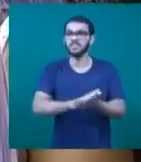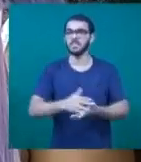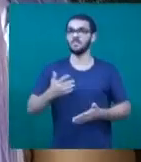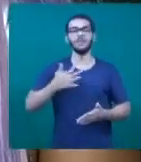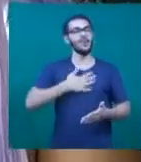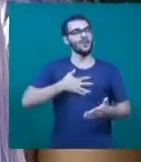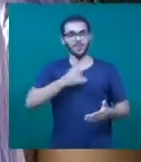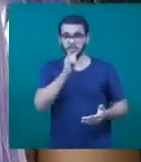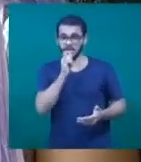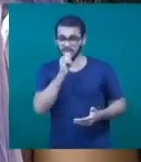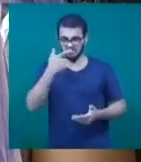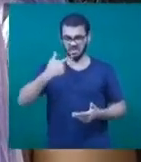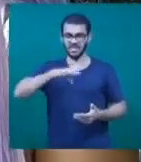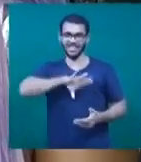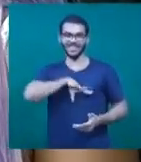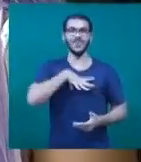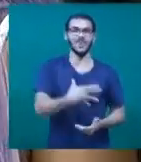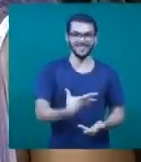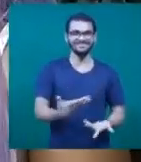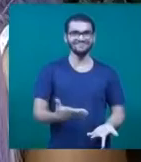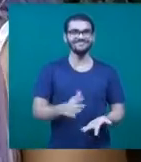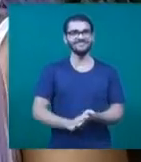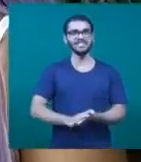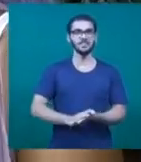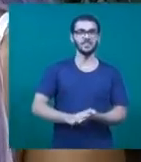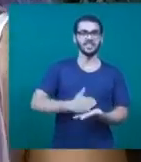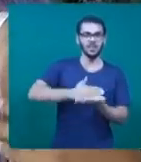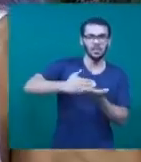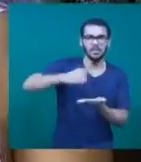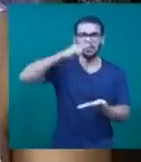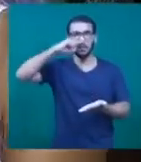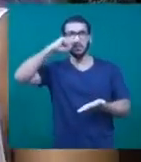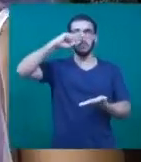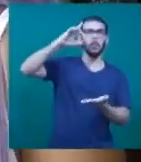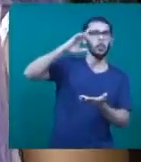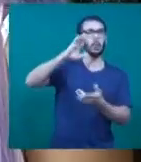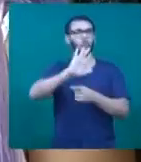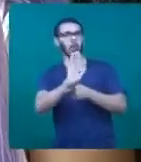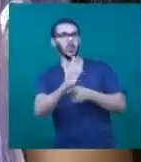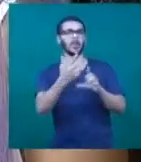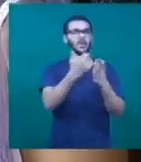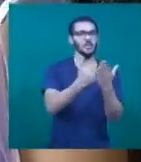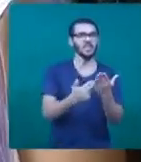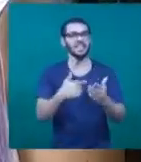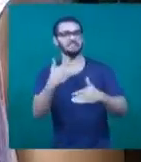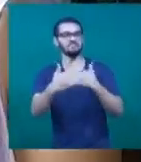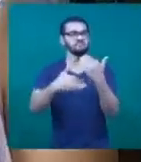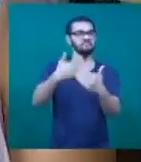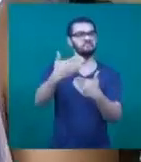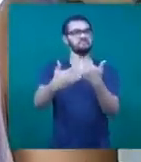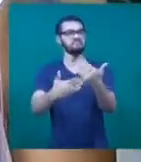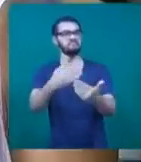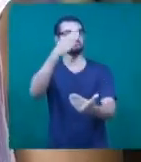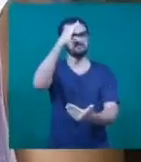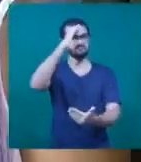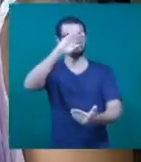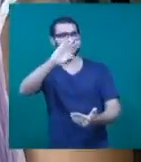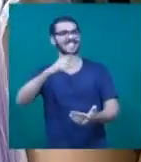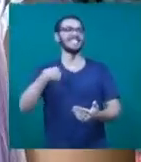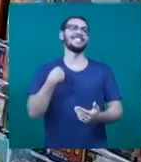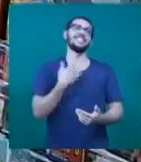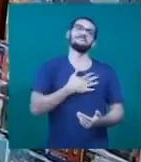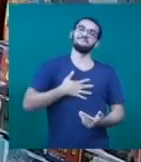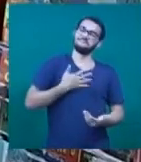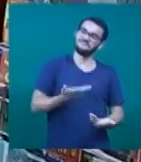início, ser uma personagem arrogante, aos poucos ela vai ganhando confiança nos companheiros dela. E nisso eu me identifico